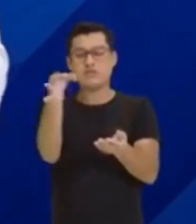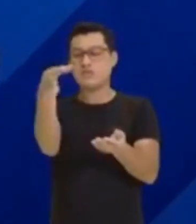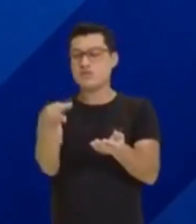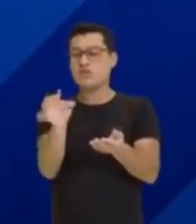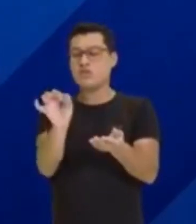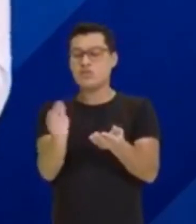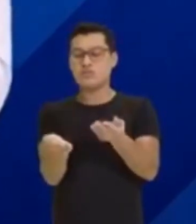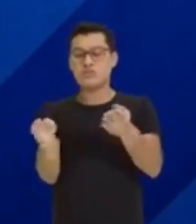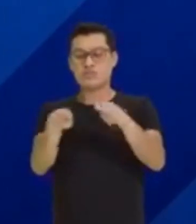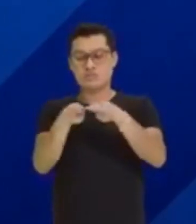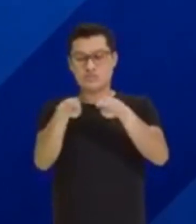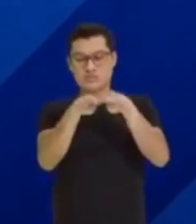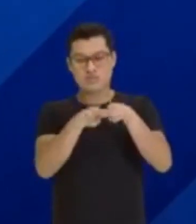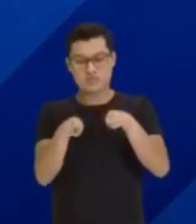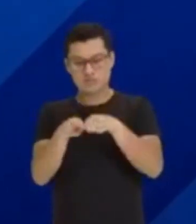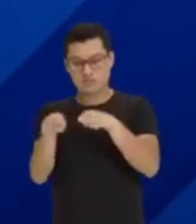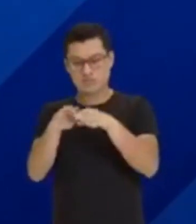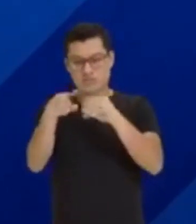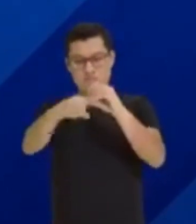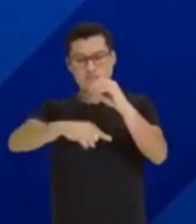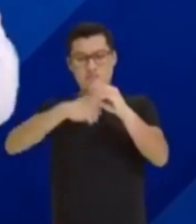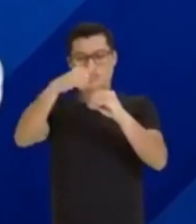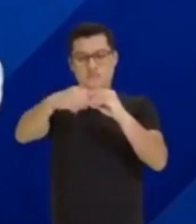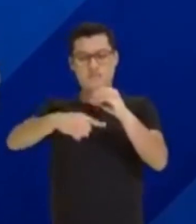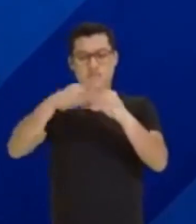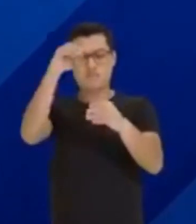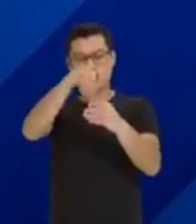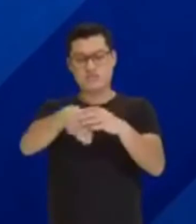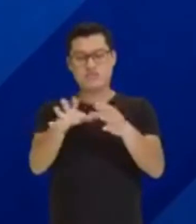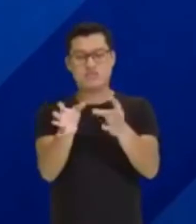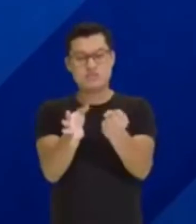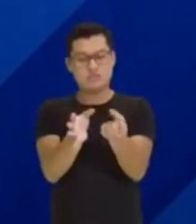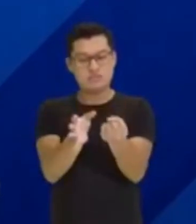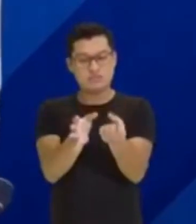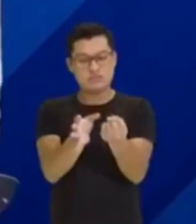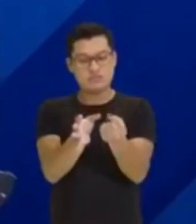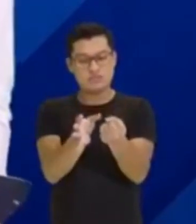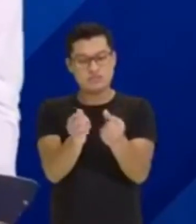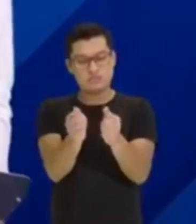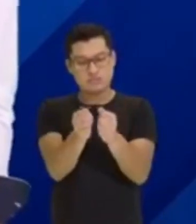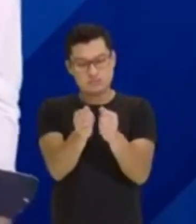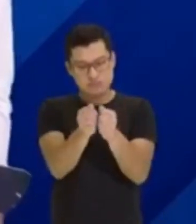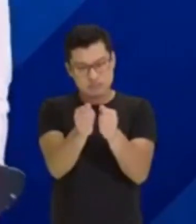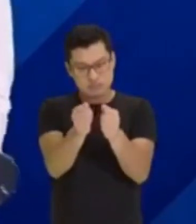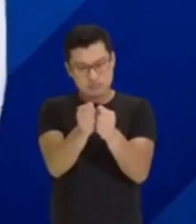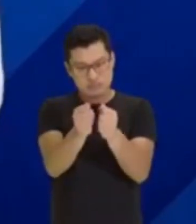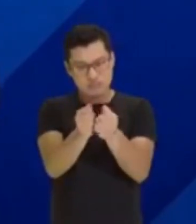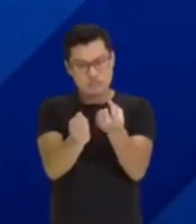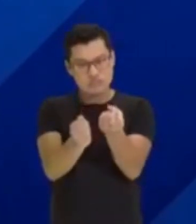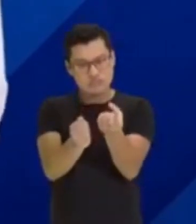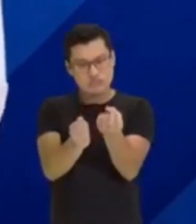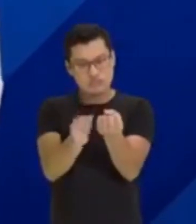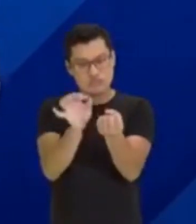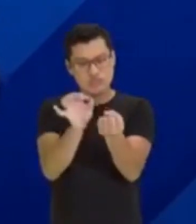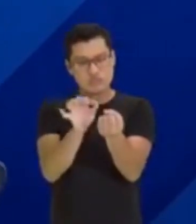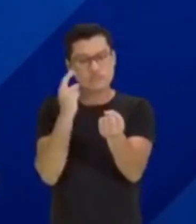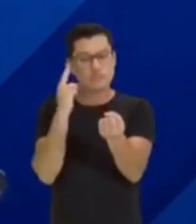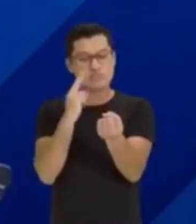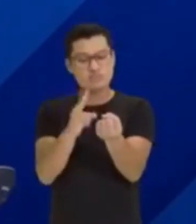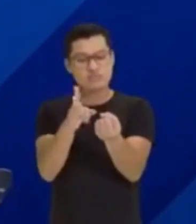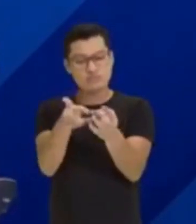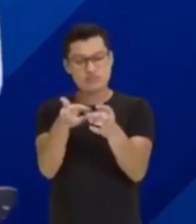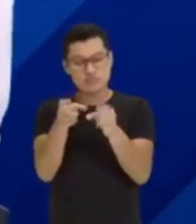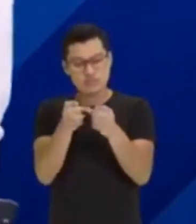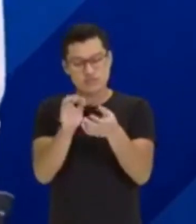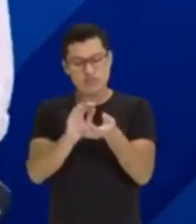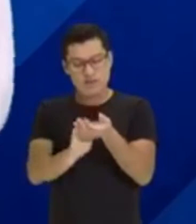grandeza é essa? As partículas que estão aqui agora nessa bolinha, elas estão mais próximas uma da outra. Uma da outra. Sabe aquele ônibus lotado que tu pega, que tu